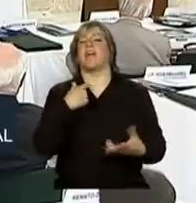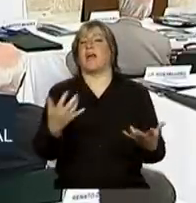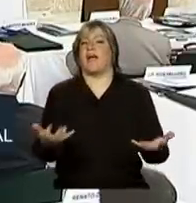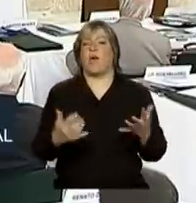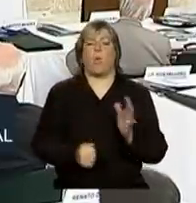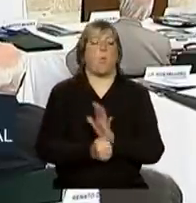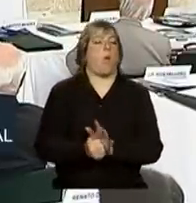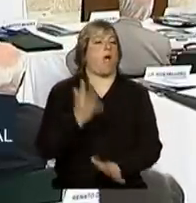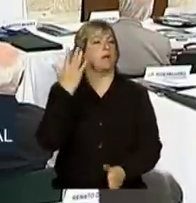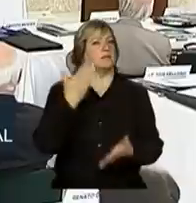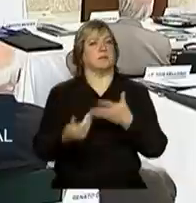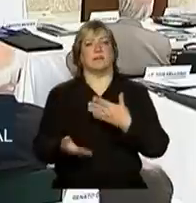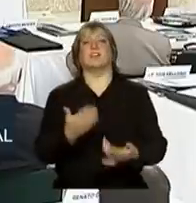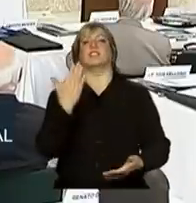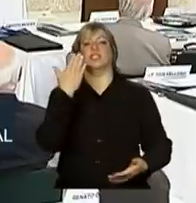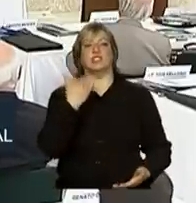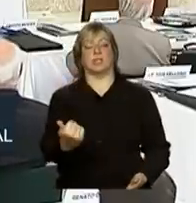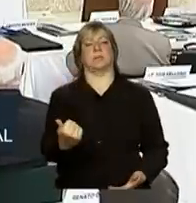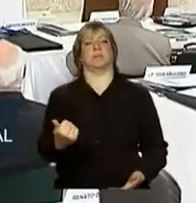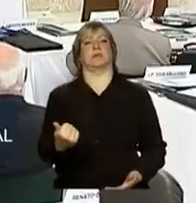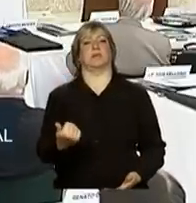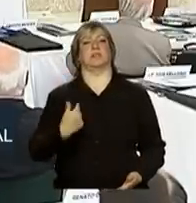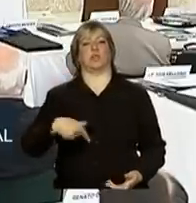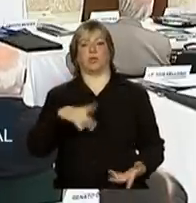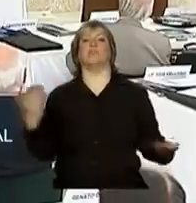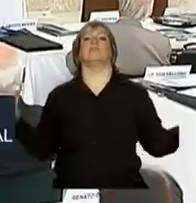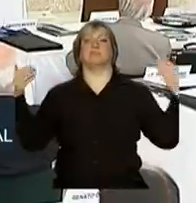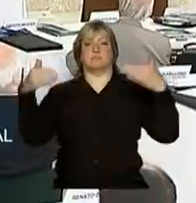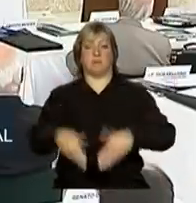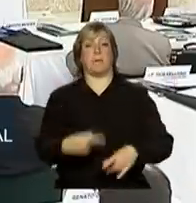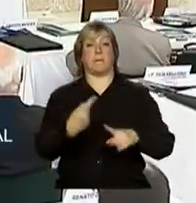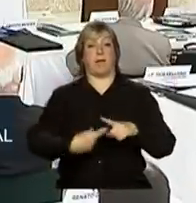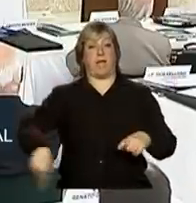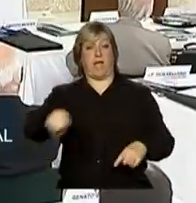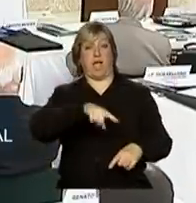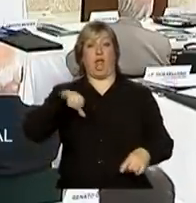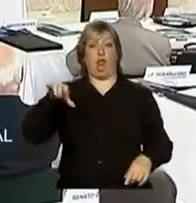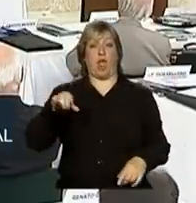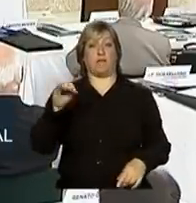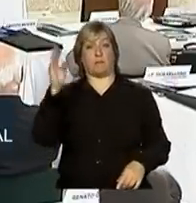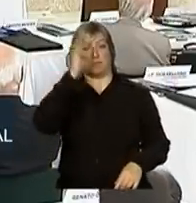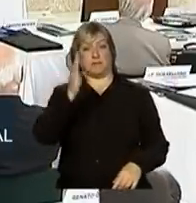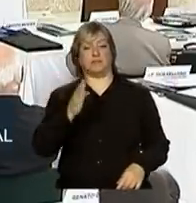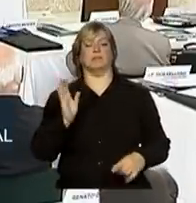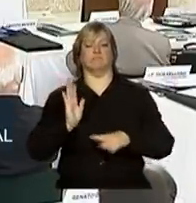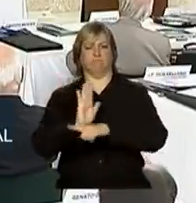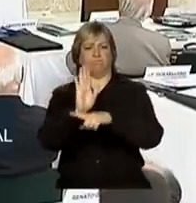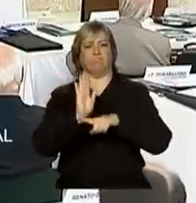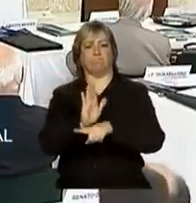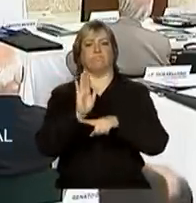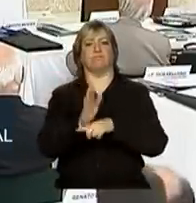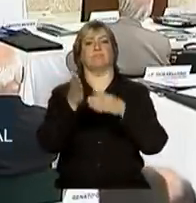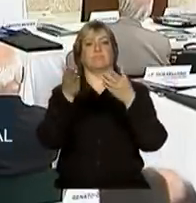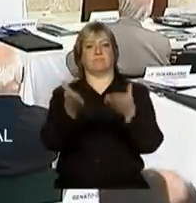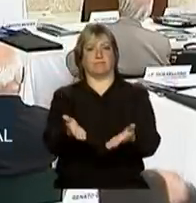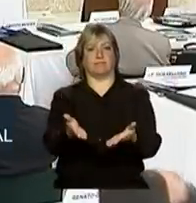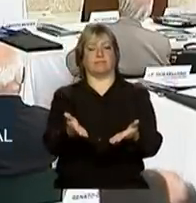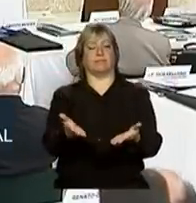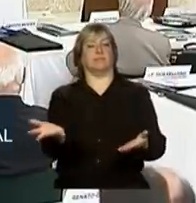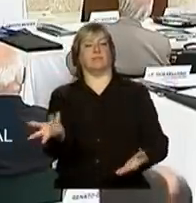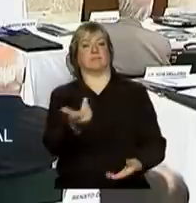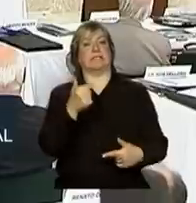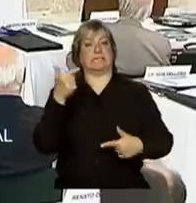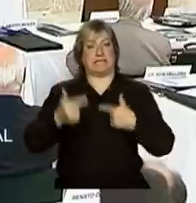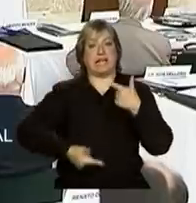quantas vezes a senhora quiser. Nos convoque, porque esses 90 brasileiros estarão lhe apoiando nesta tremenda